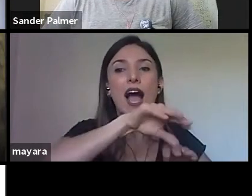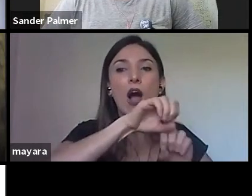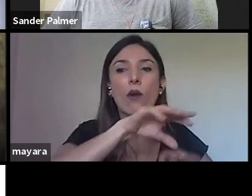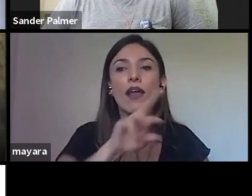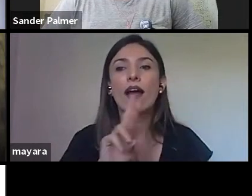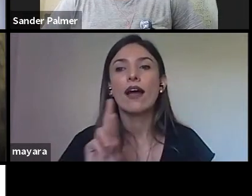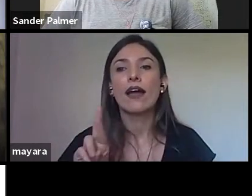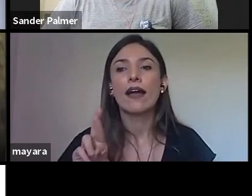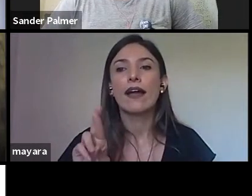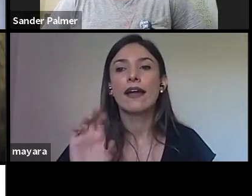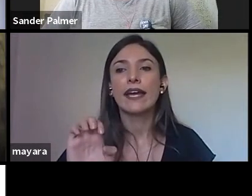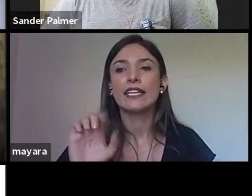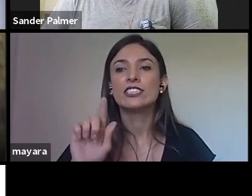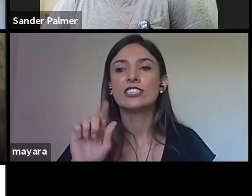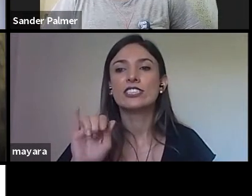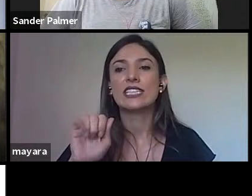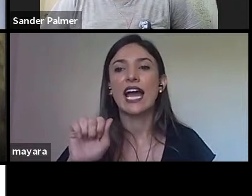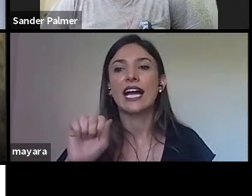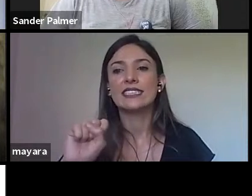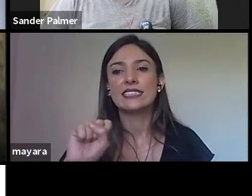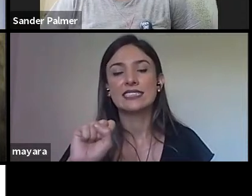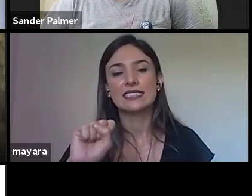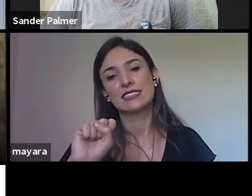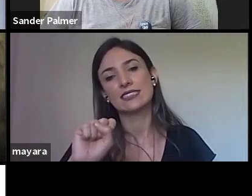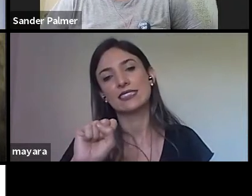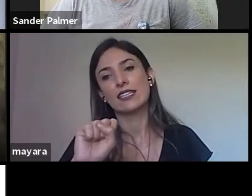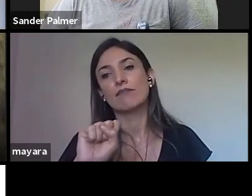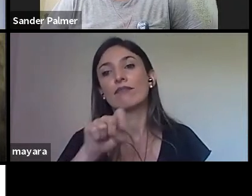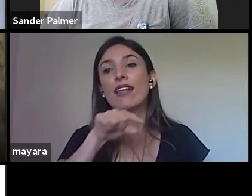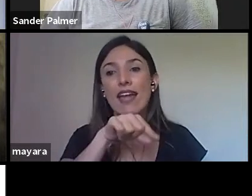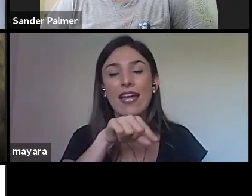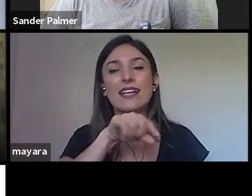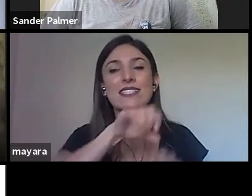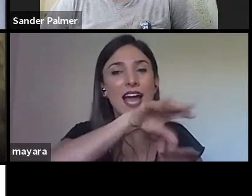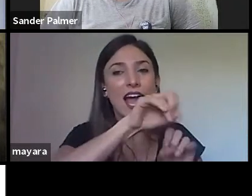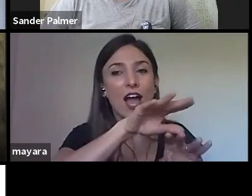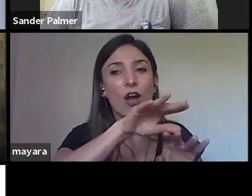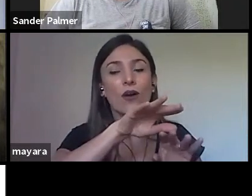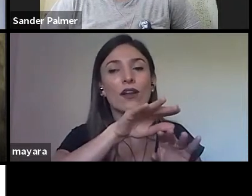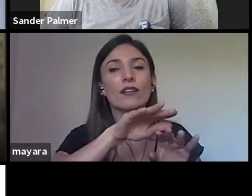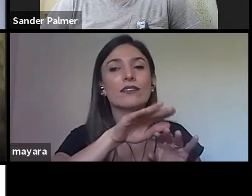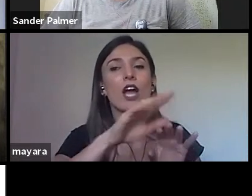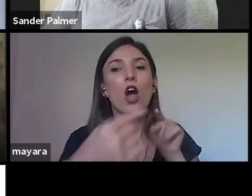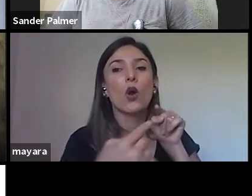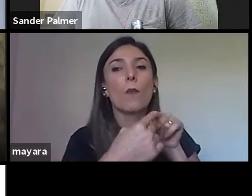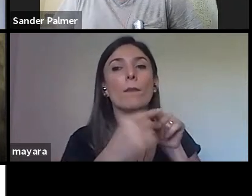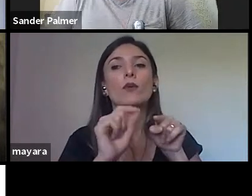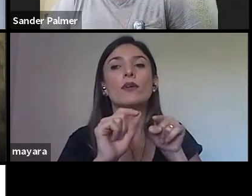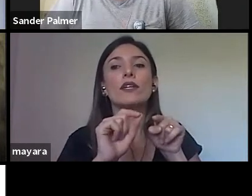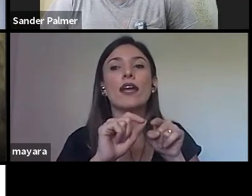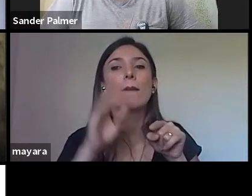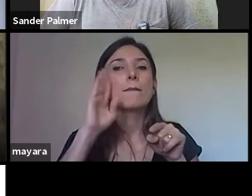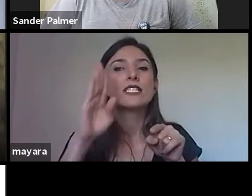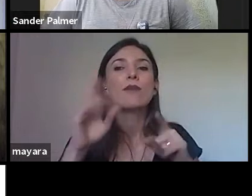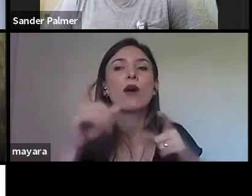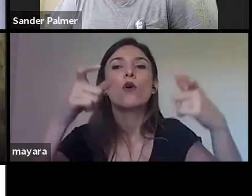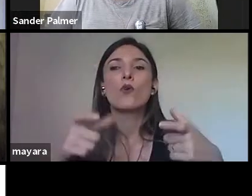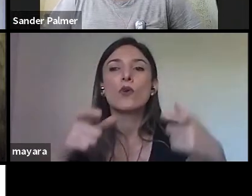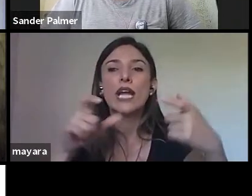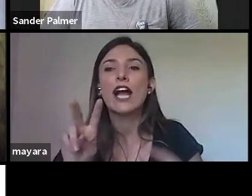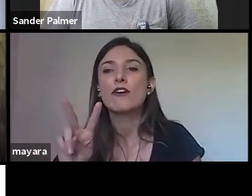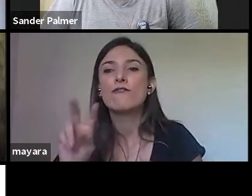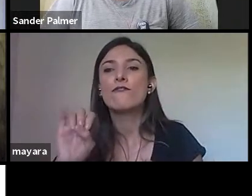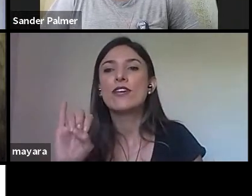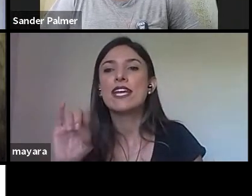propostas para determinados espaços, principalmente para as vilas mais populosas. E aí, quem